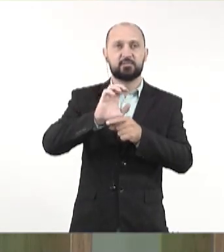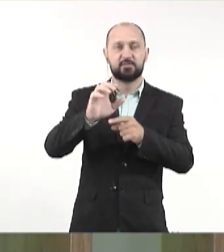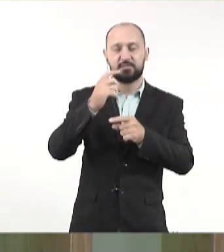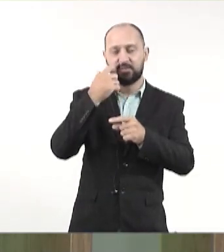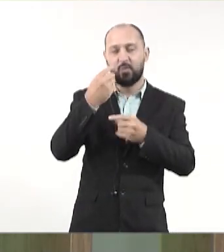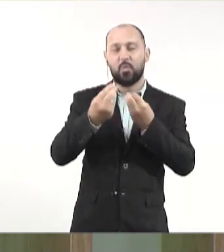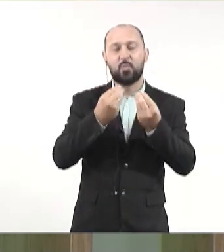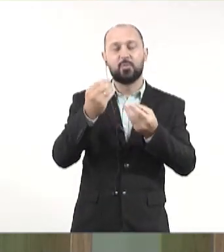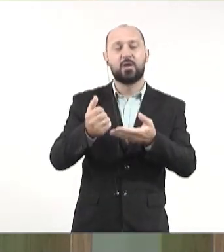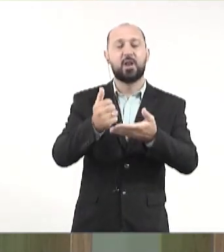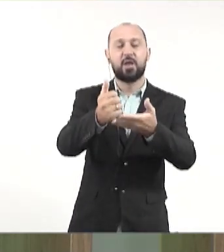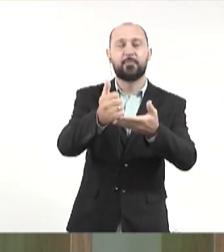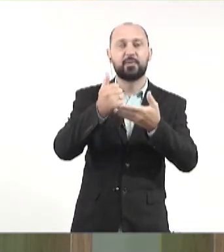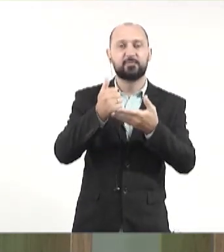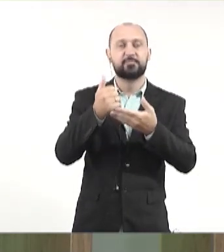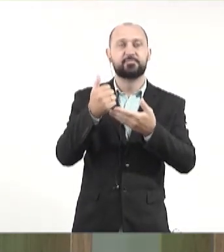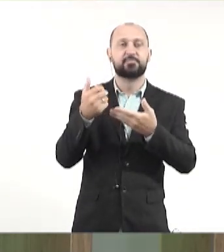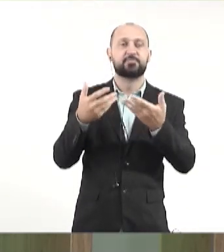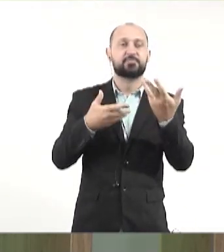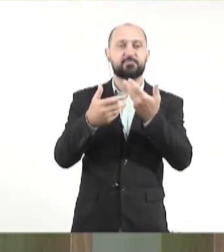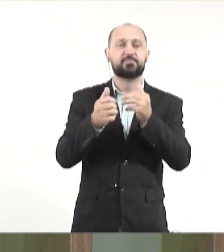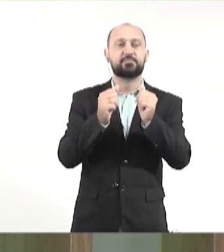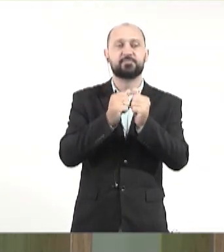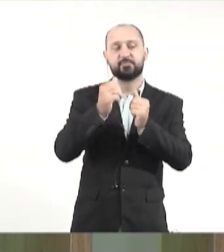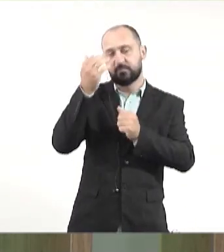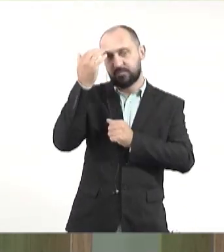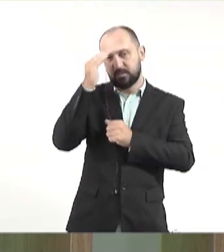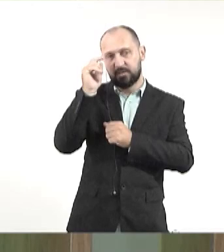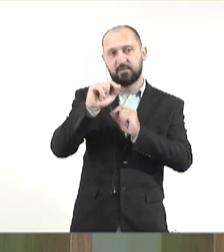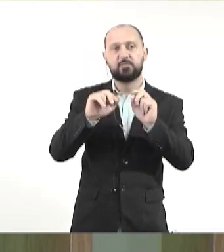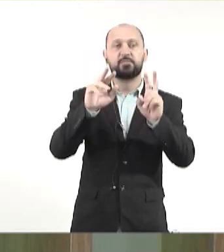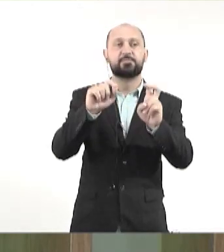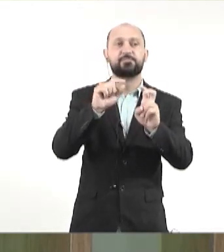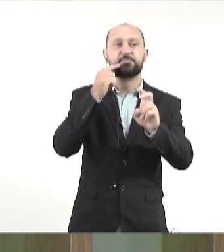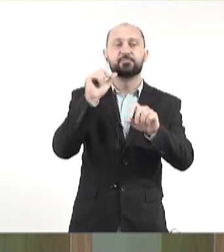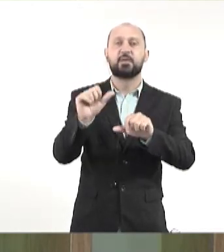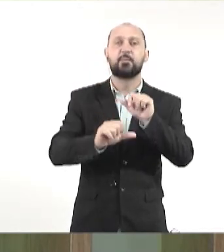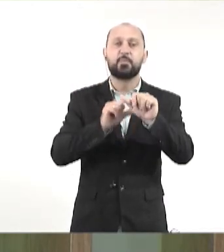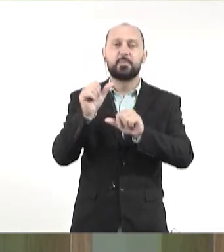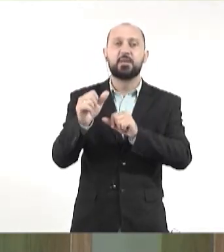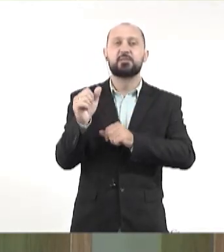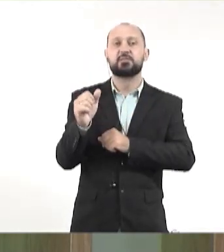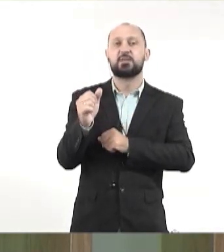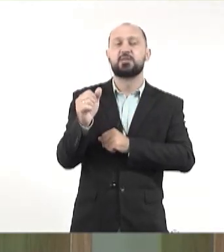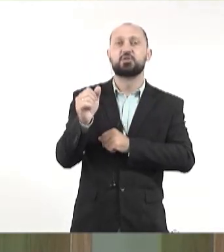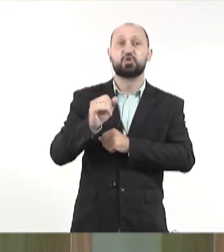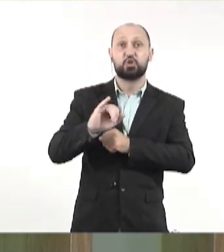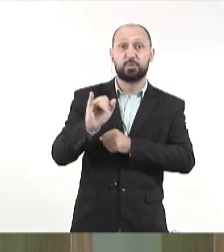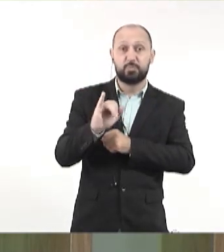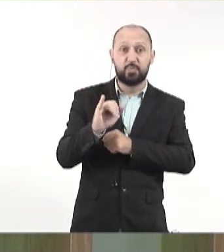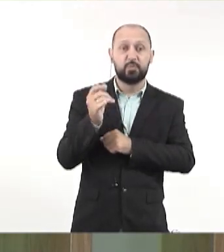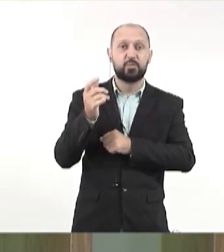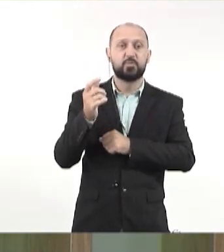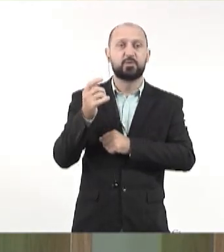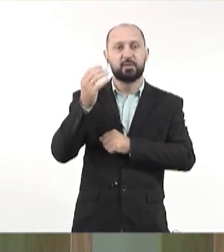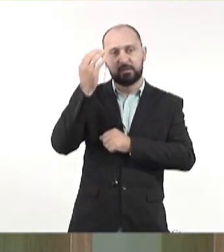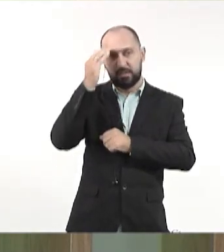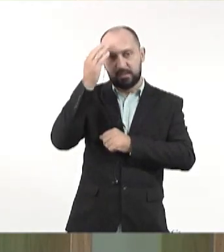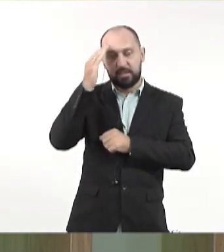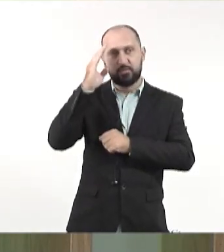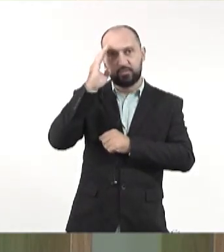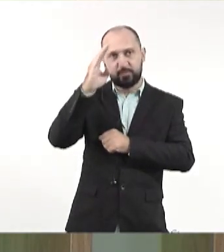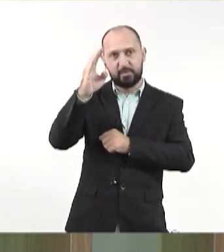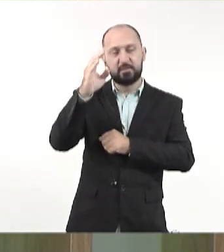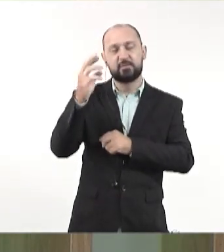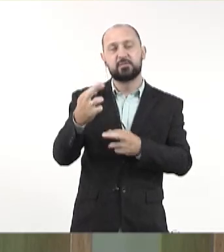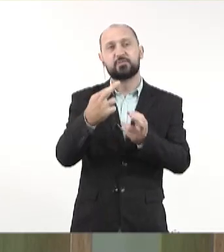Direito, como eles podem cooperar, entendendo os aspectos da reforma tributária, entendendo esses princípios e no